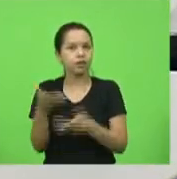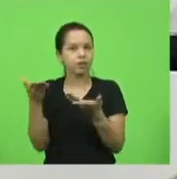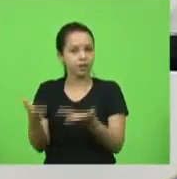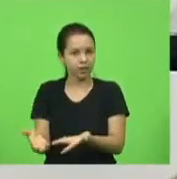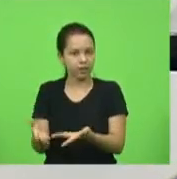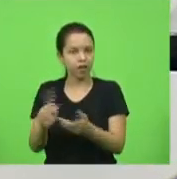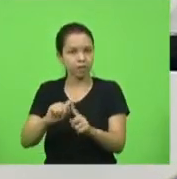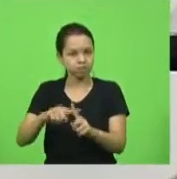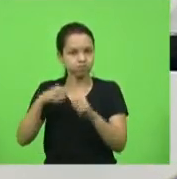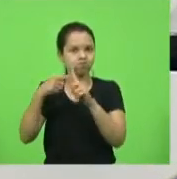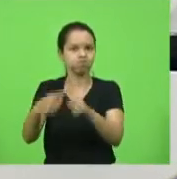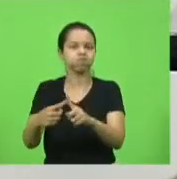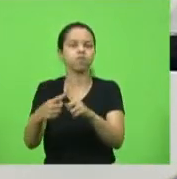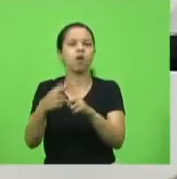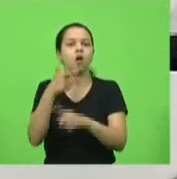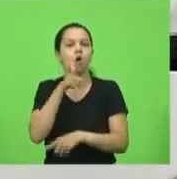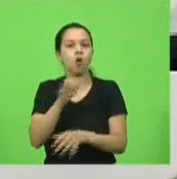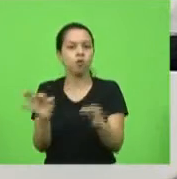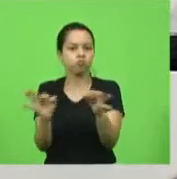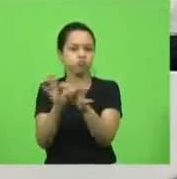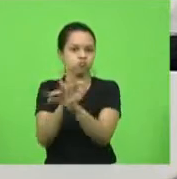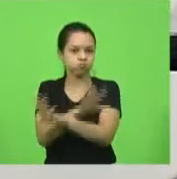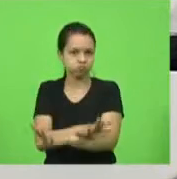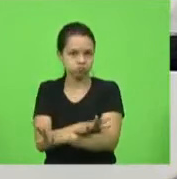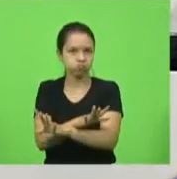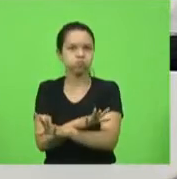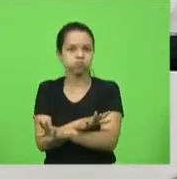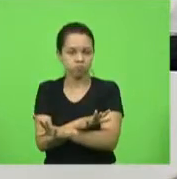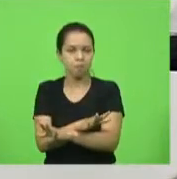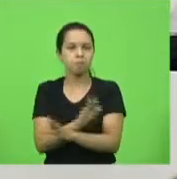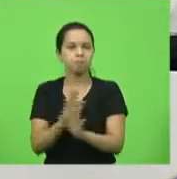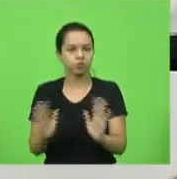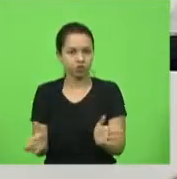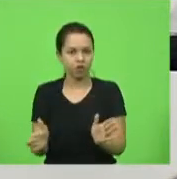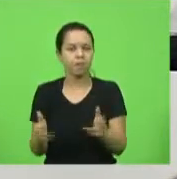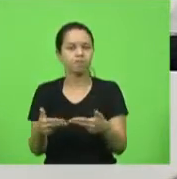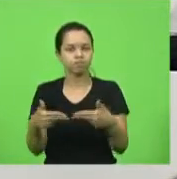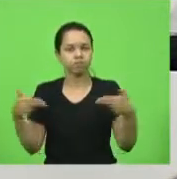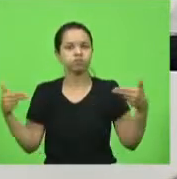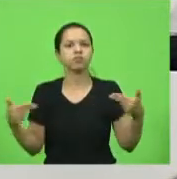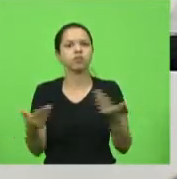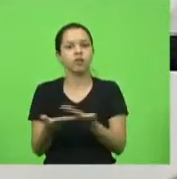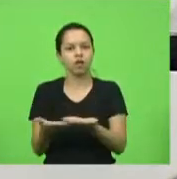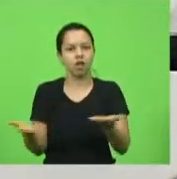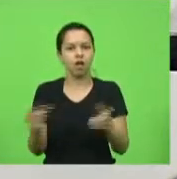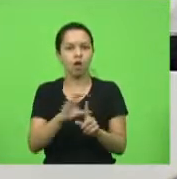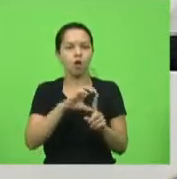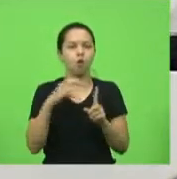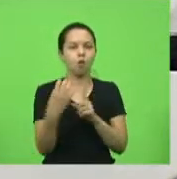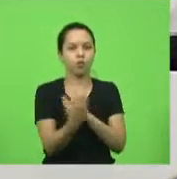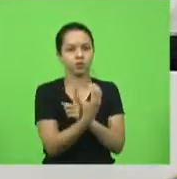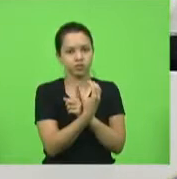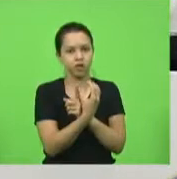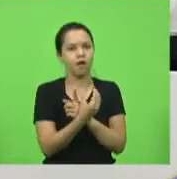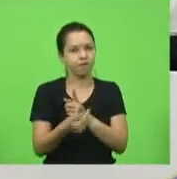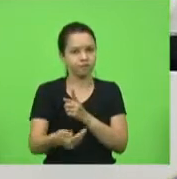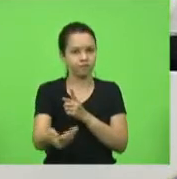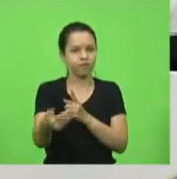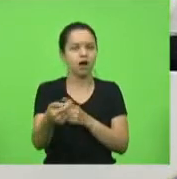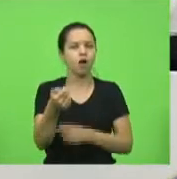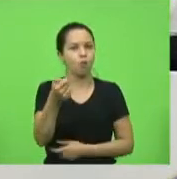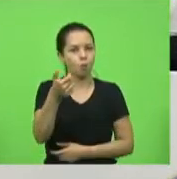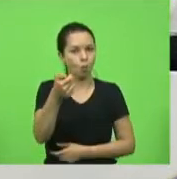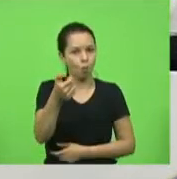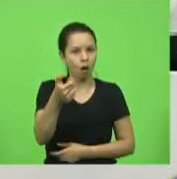ela fosse concluída e entregue à comunidade, como vai ser entregue daqui a pouco. já está